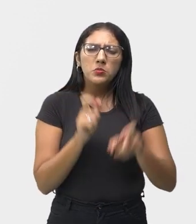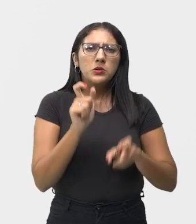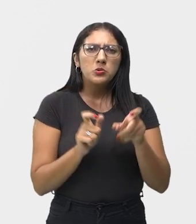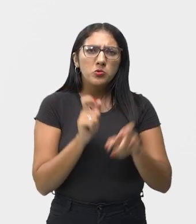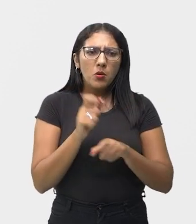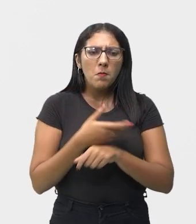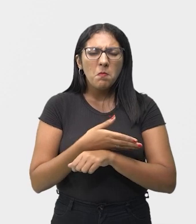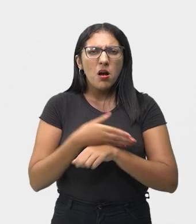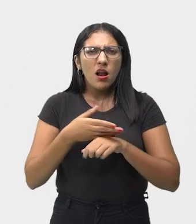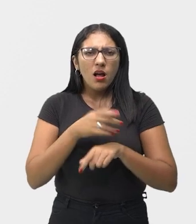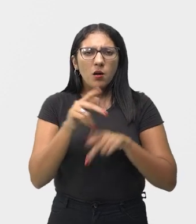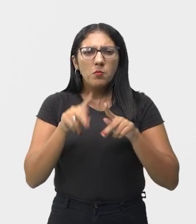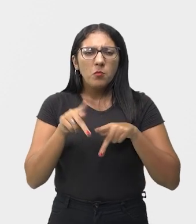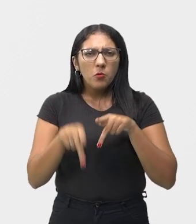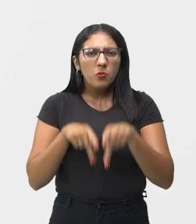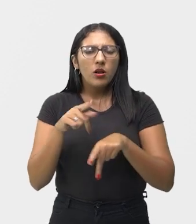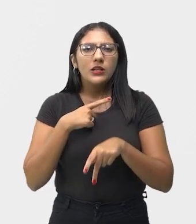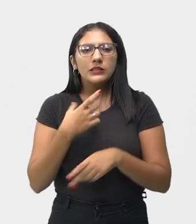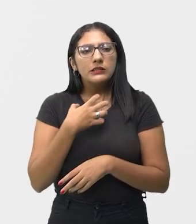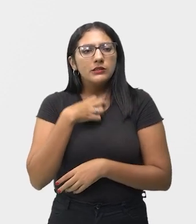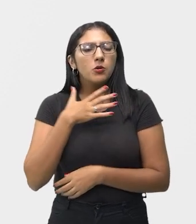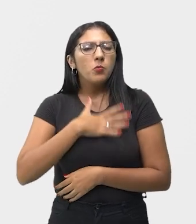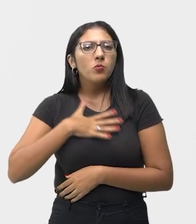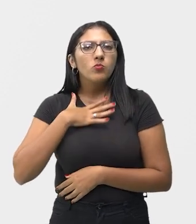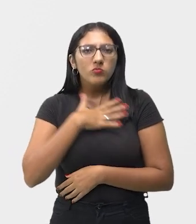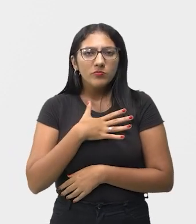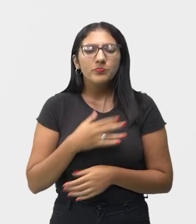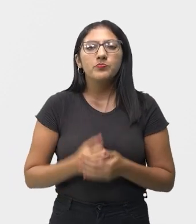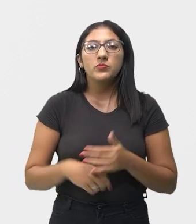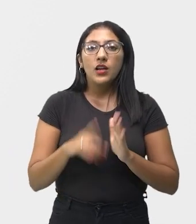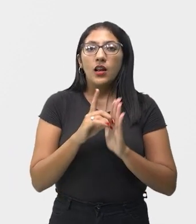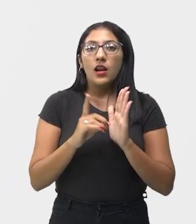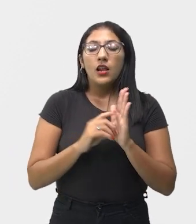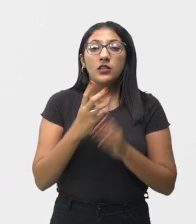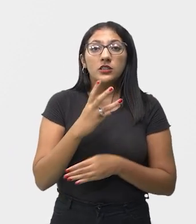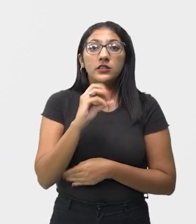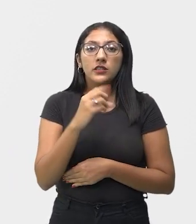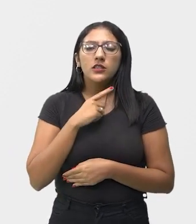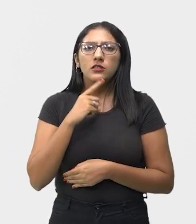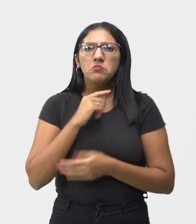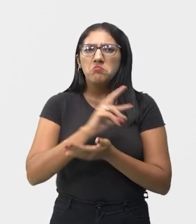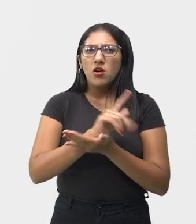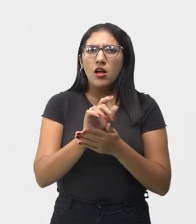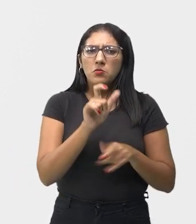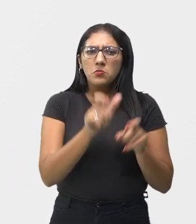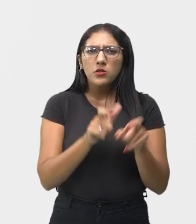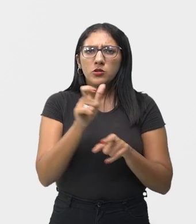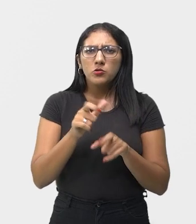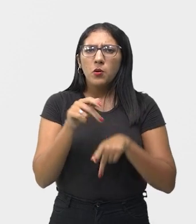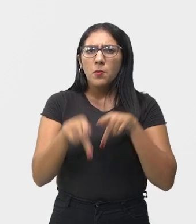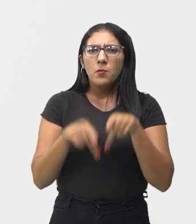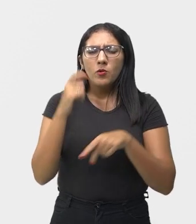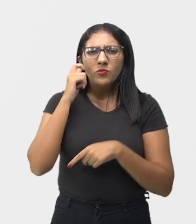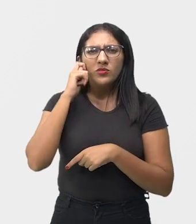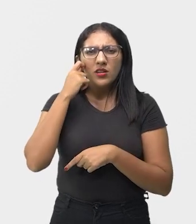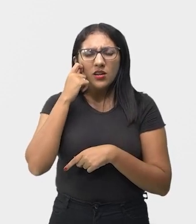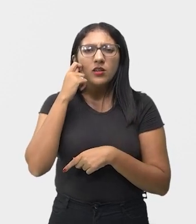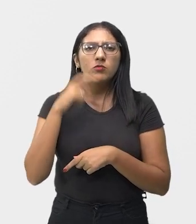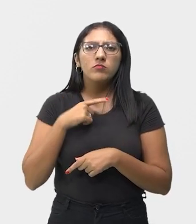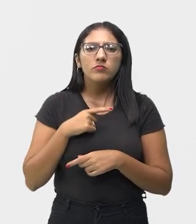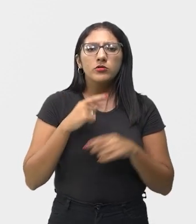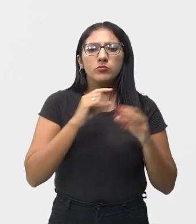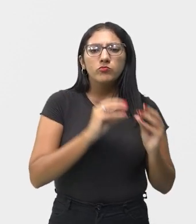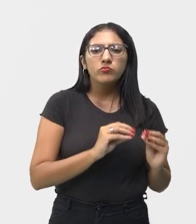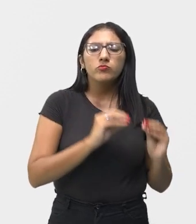americanos. Houve, a partir da década de 30, uma grande migração da população negra que vivia no sul do